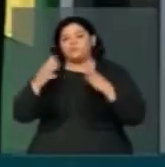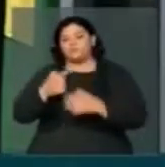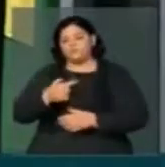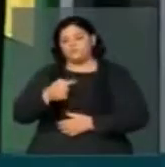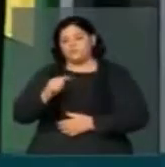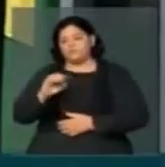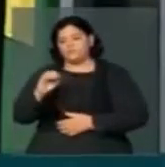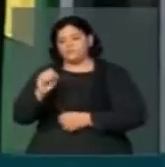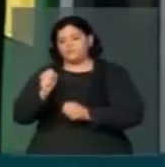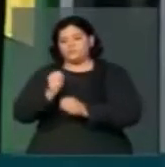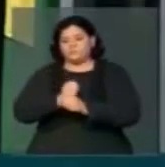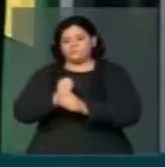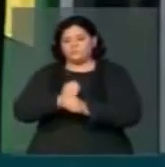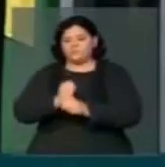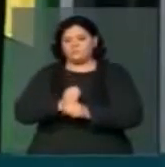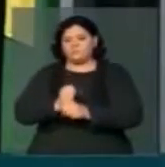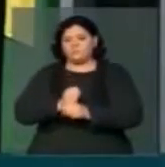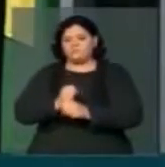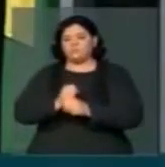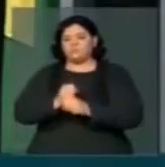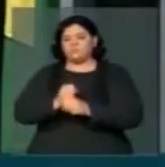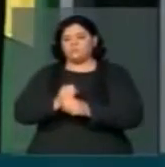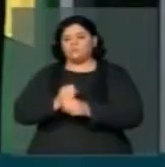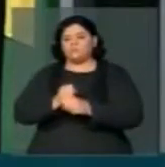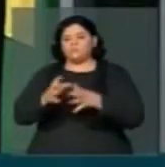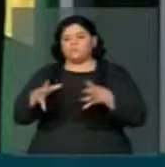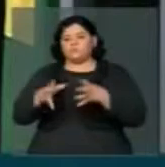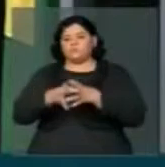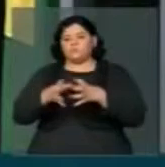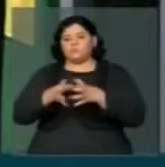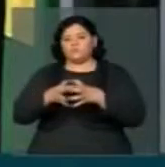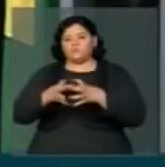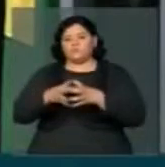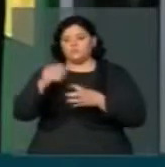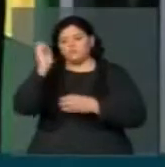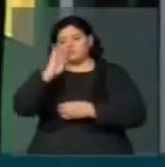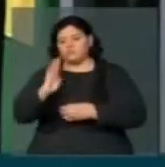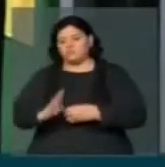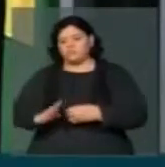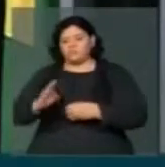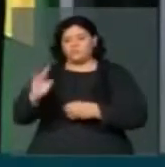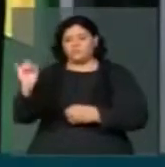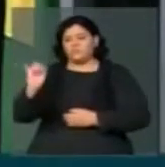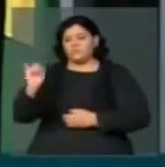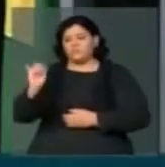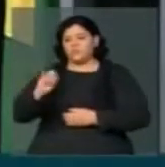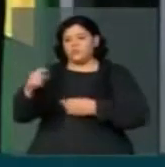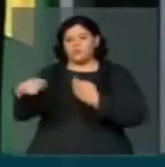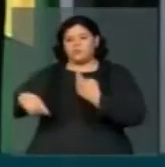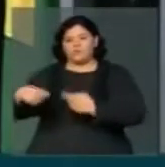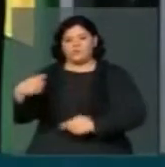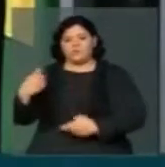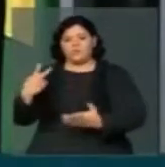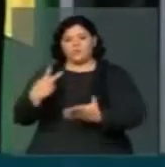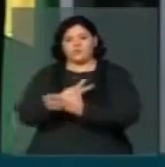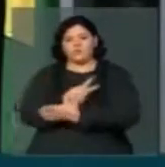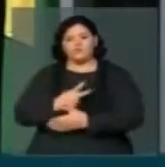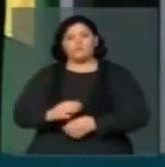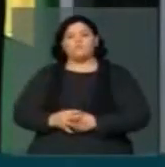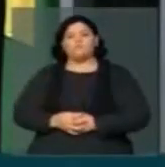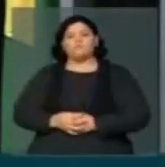anos do embarque da Força Expedicionária do Brasil para a Itália, para a Europa, onde